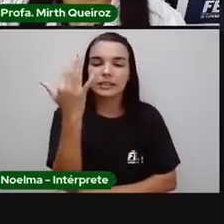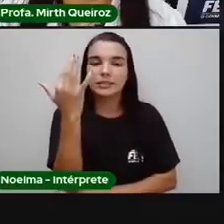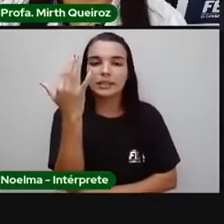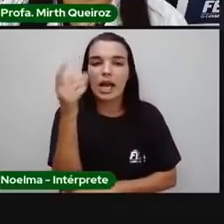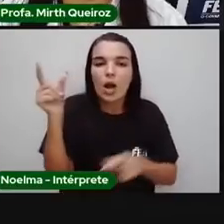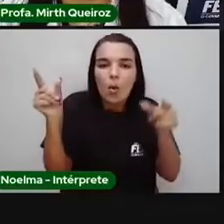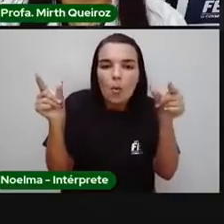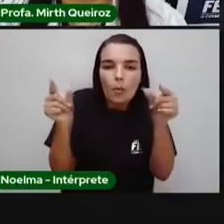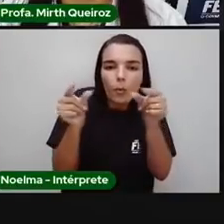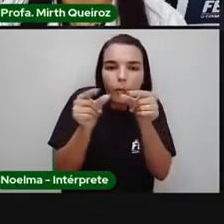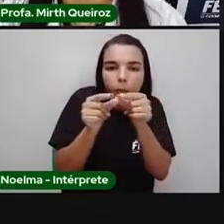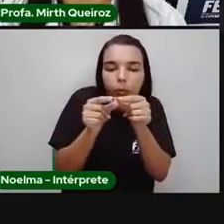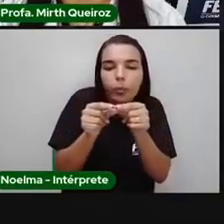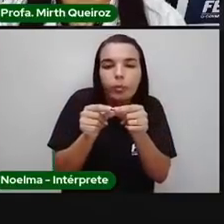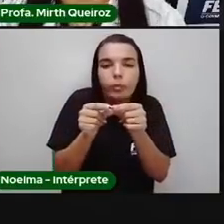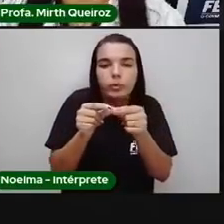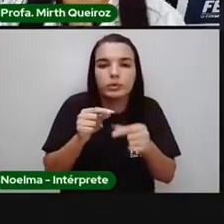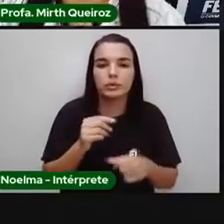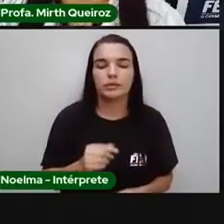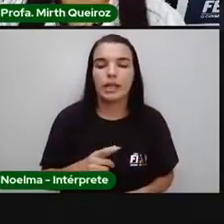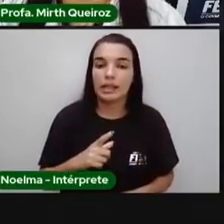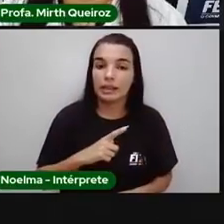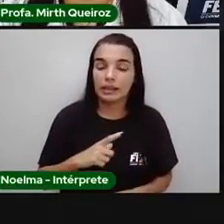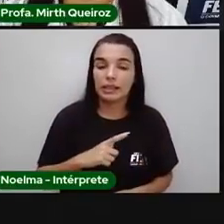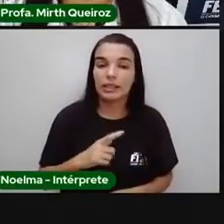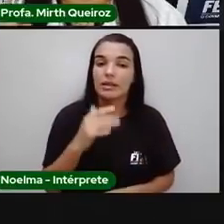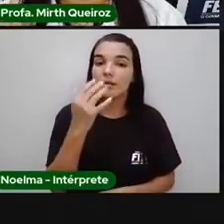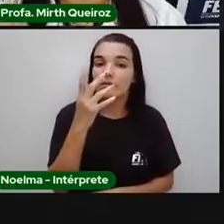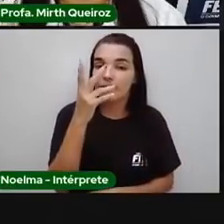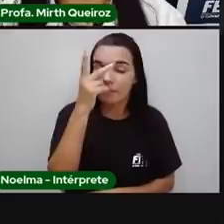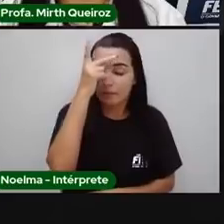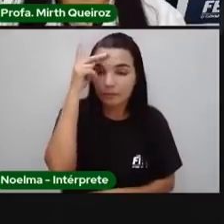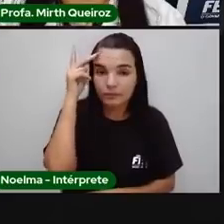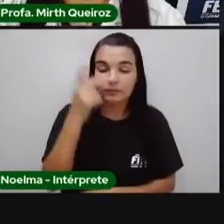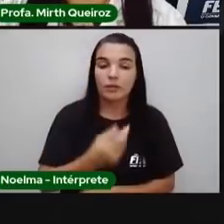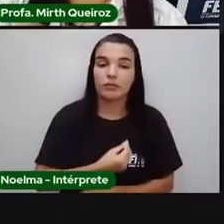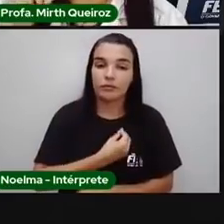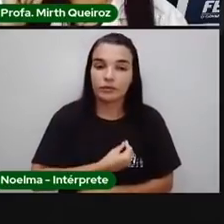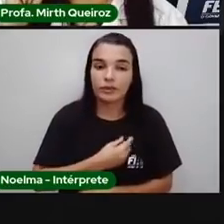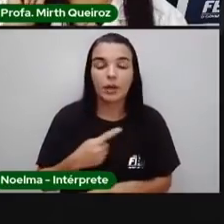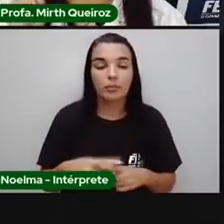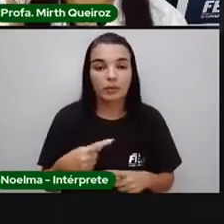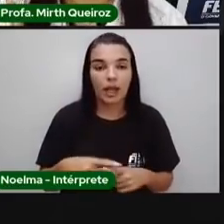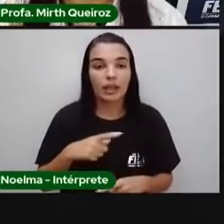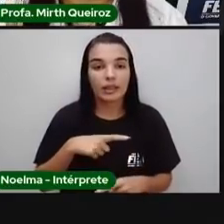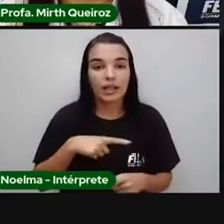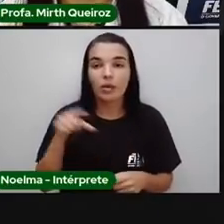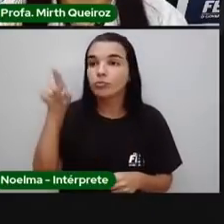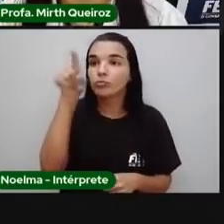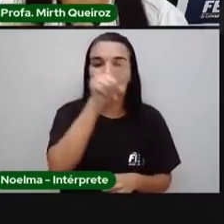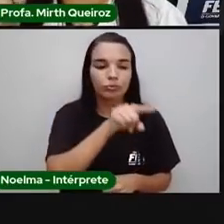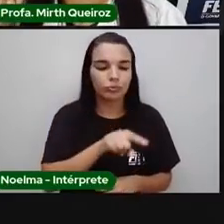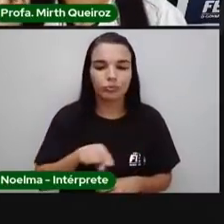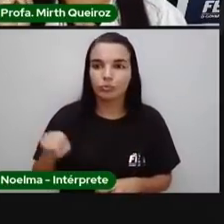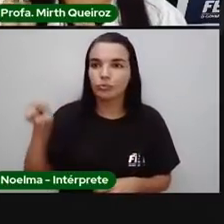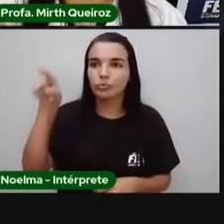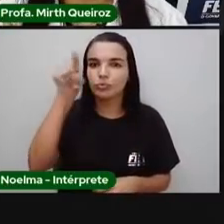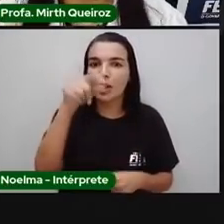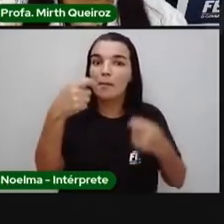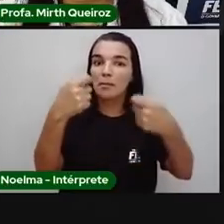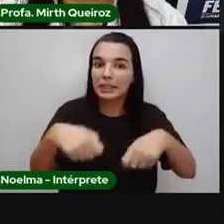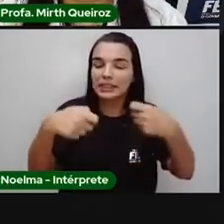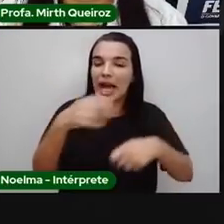-organismos são considerados seres vivos. Porque eles têm ciclo de vida, eles precisam de alimento, eles